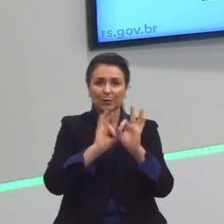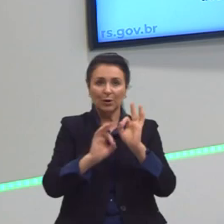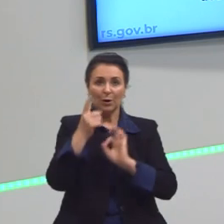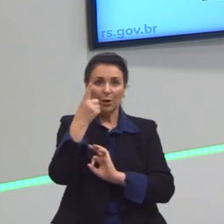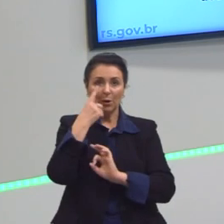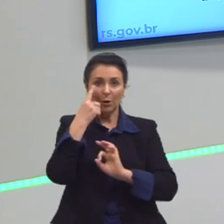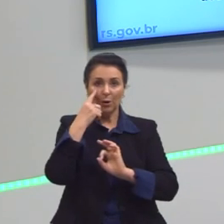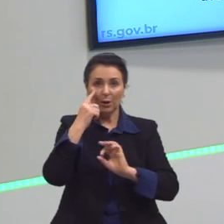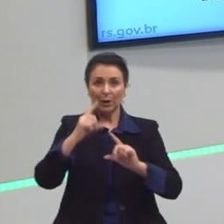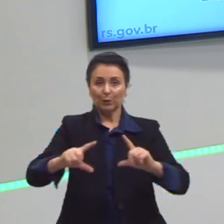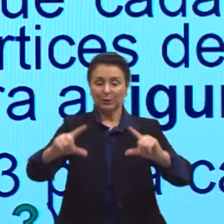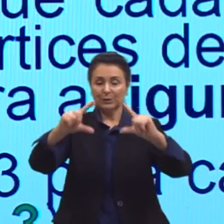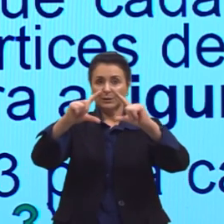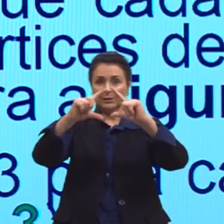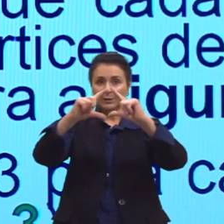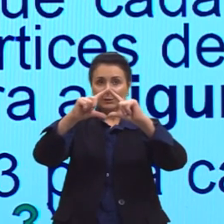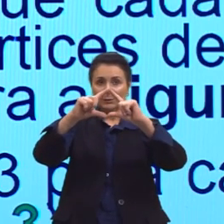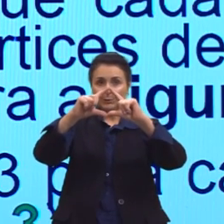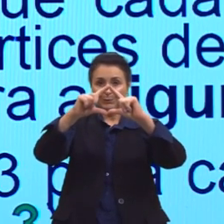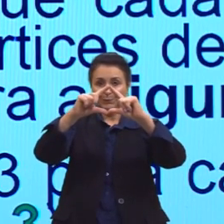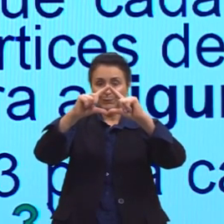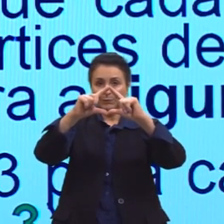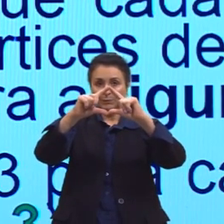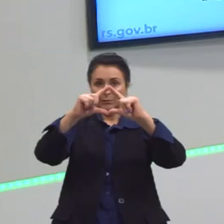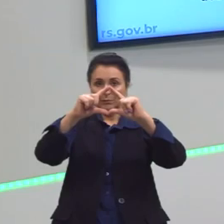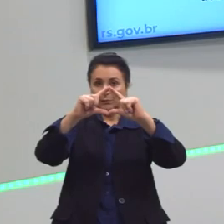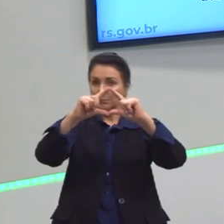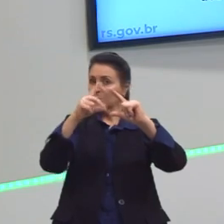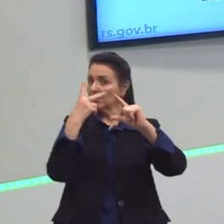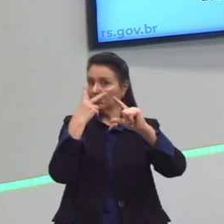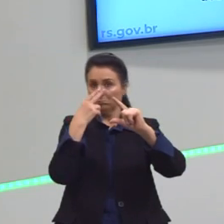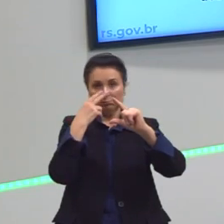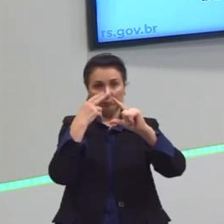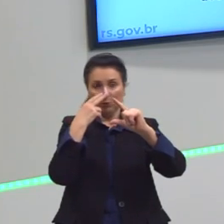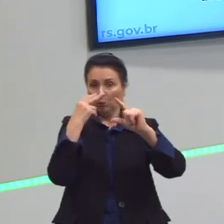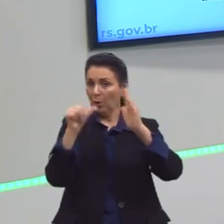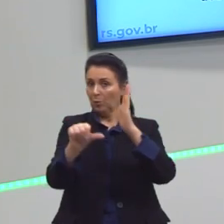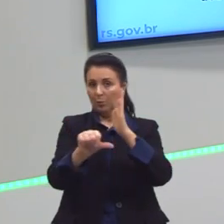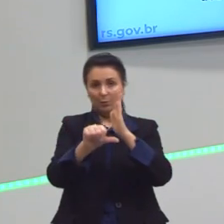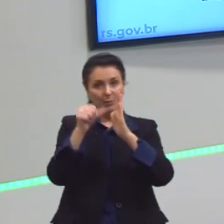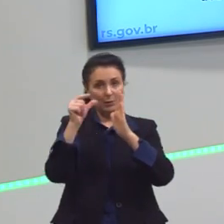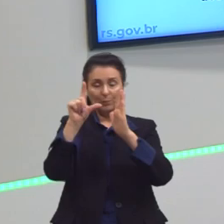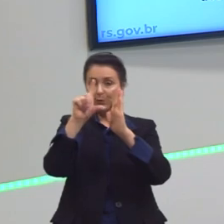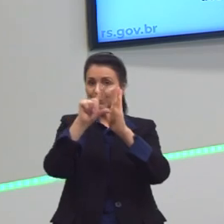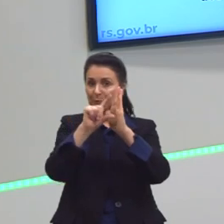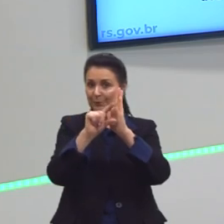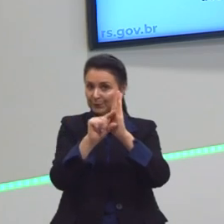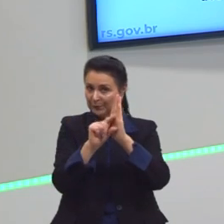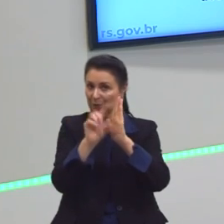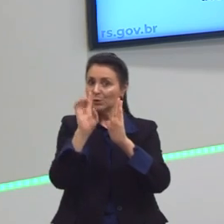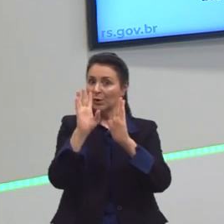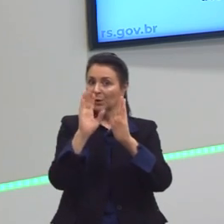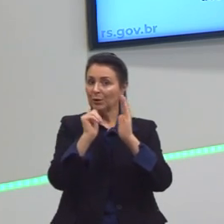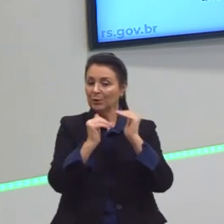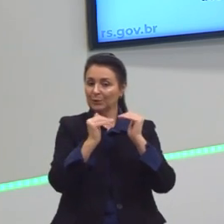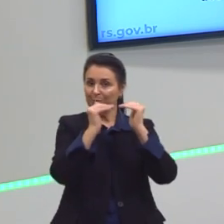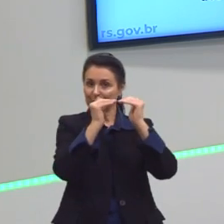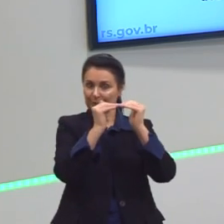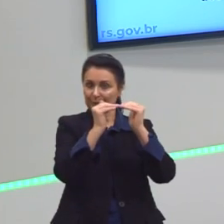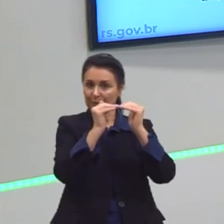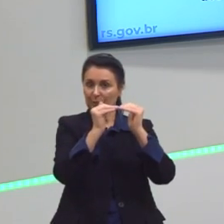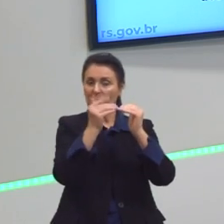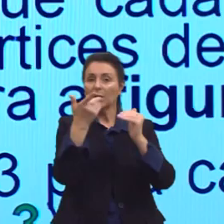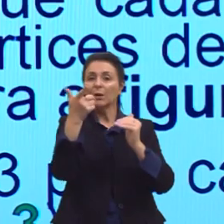esse triângulo aqui de cima. Ele é semelhante à primeira figura, numa escala menor. A partir dele, nós vamos repetir